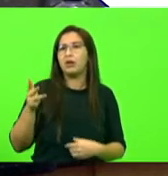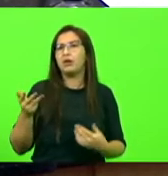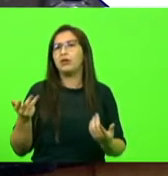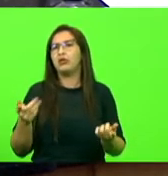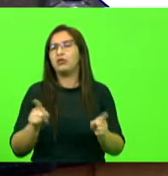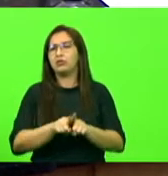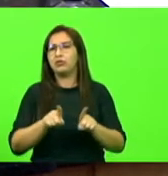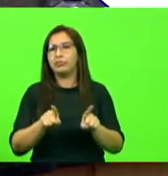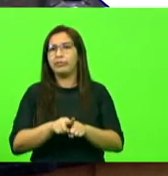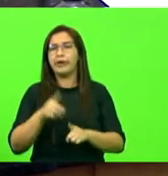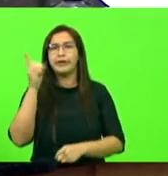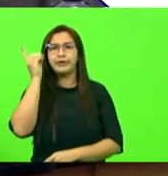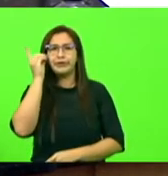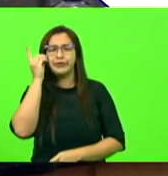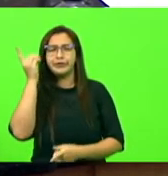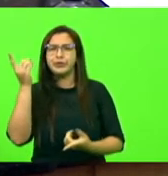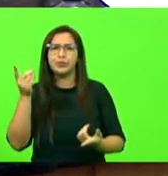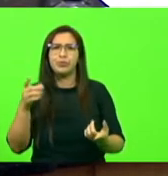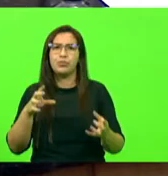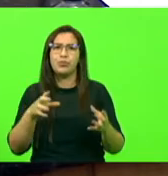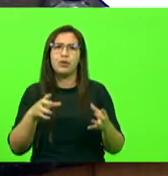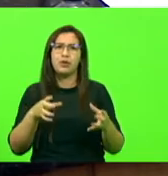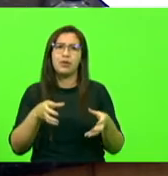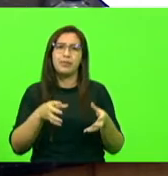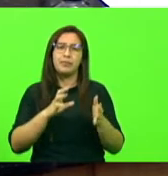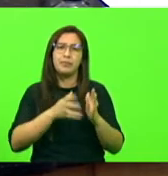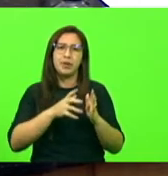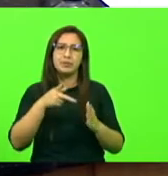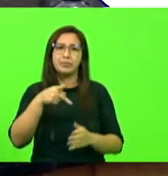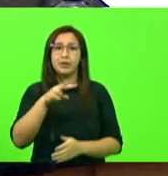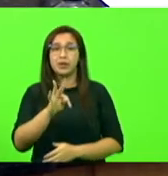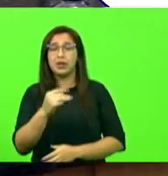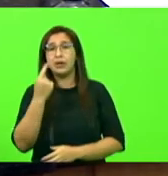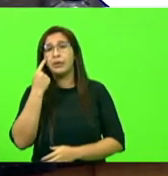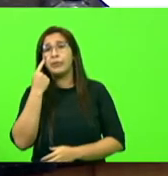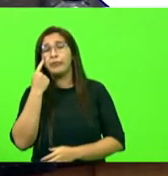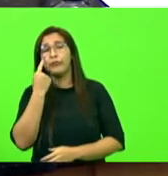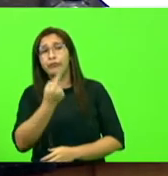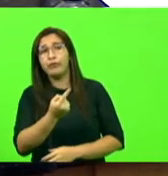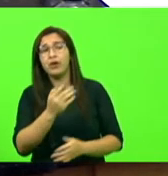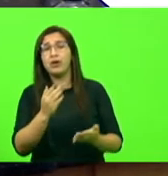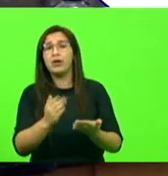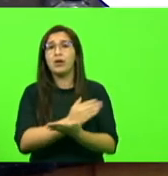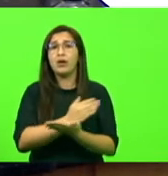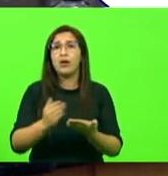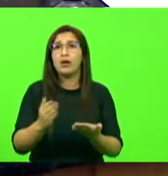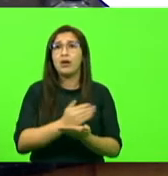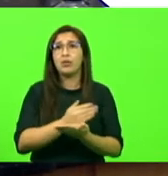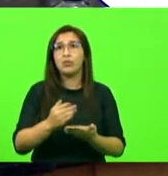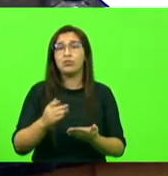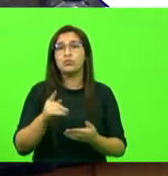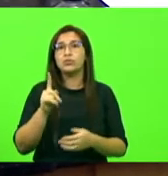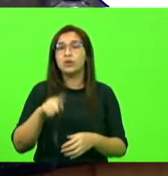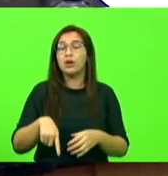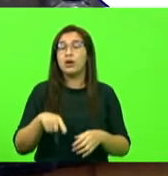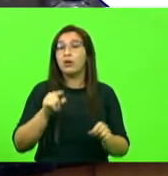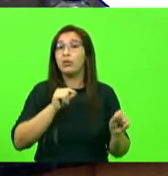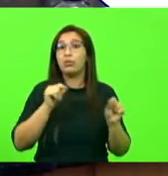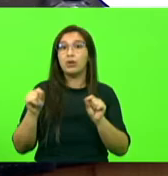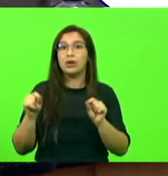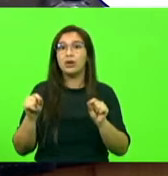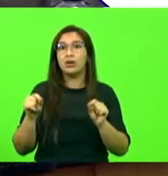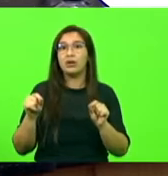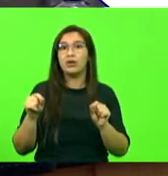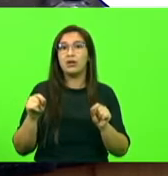o ex-presidente Dilma, porque, de fato, muitas vezes, o que se vê em Santa Catarina hoje é um, com razão, é um petismo